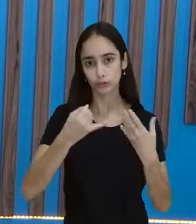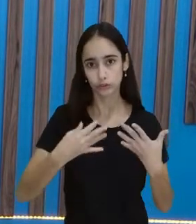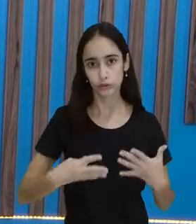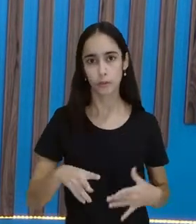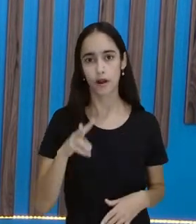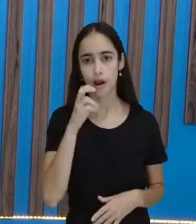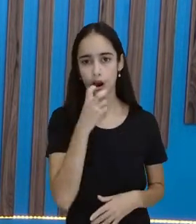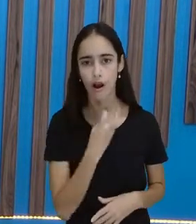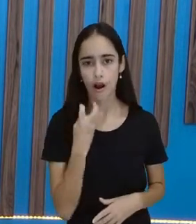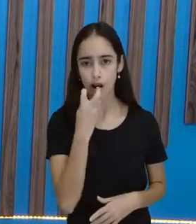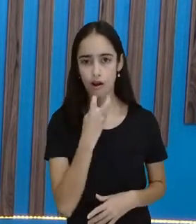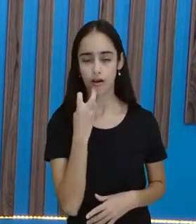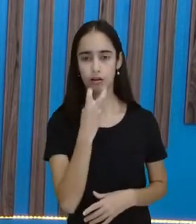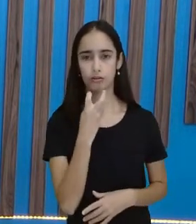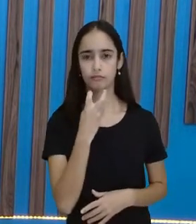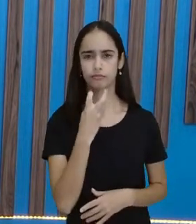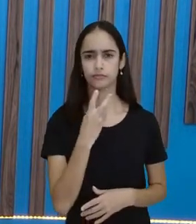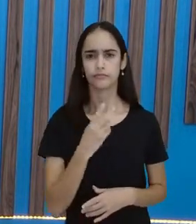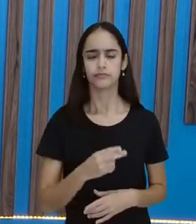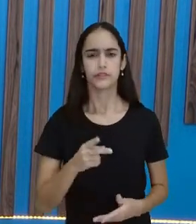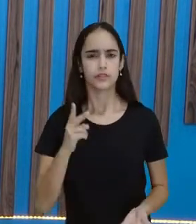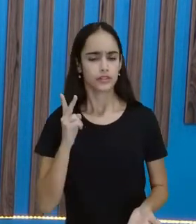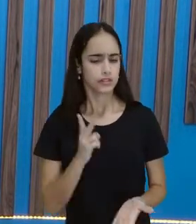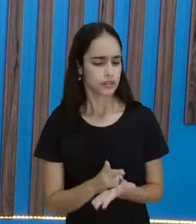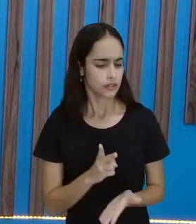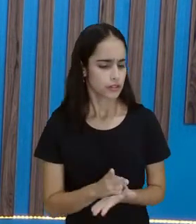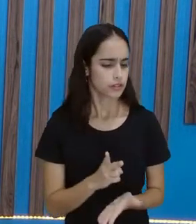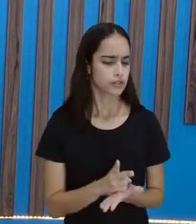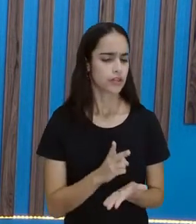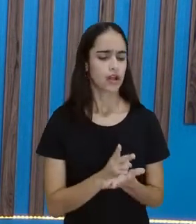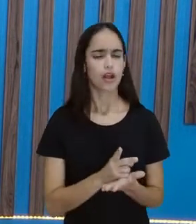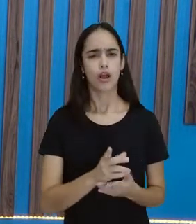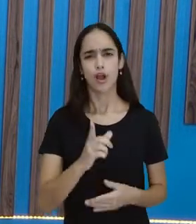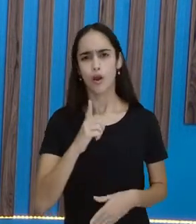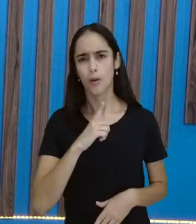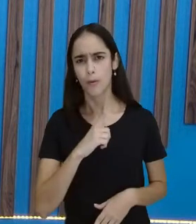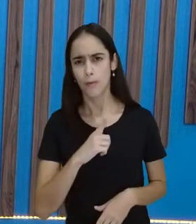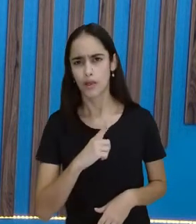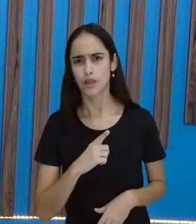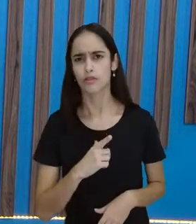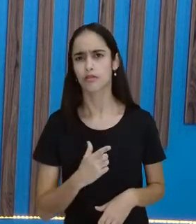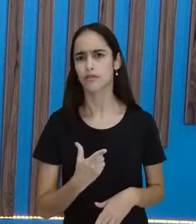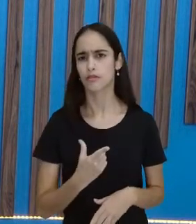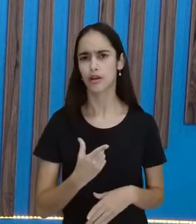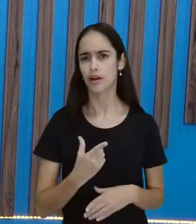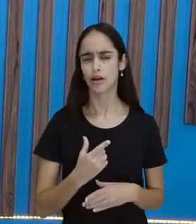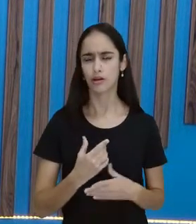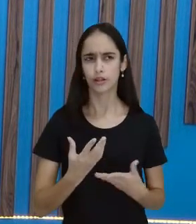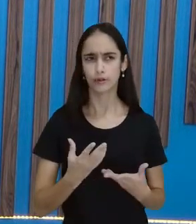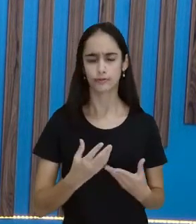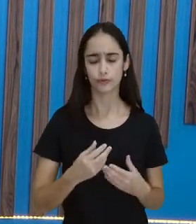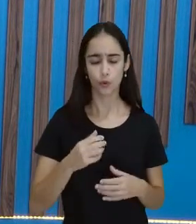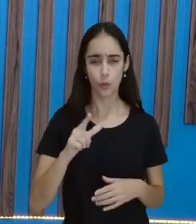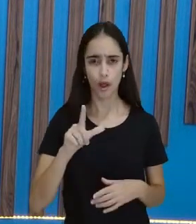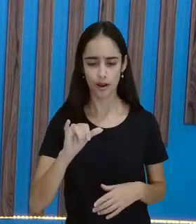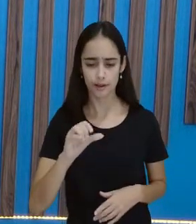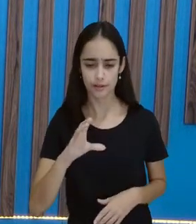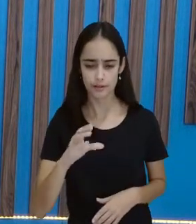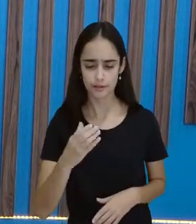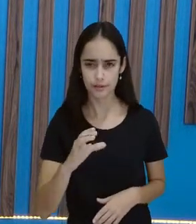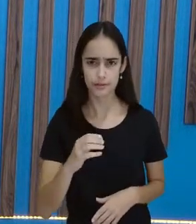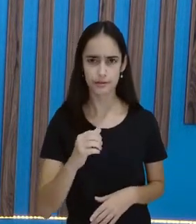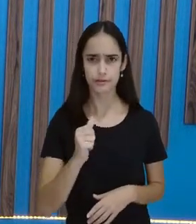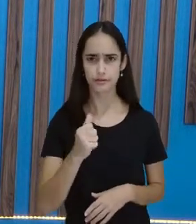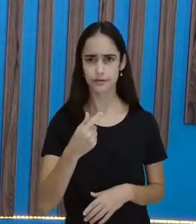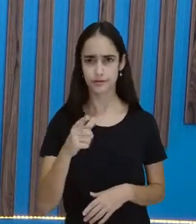e sempre tem uma lição, uma moral, não é uma lição de vida, uma moral, um ensinamento